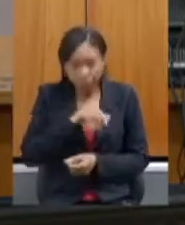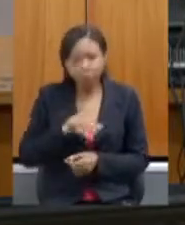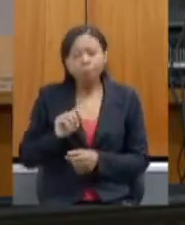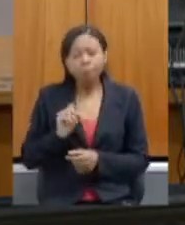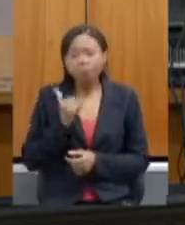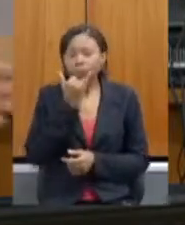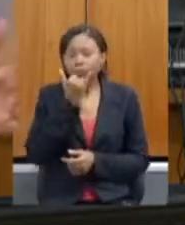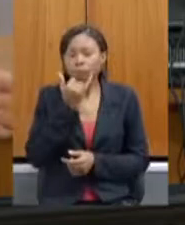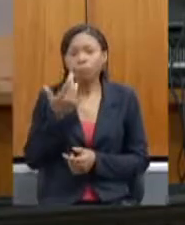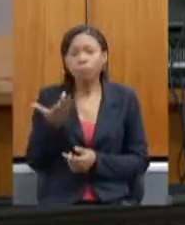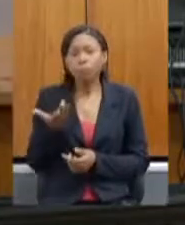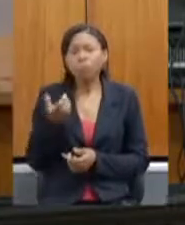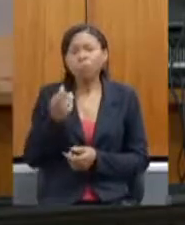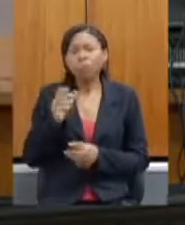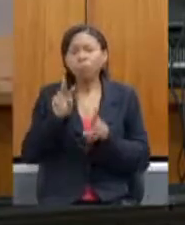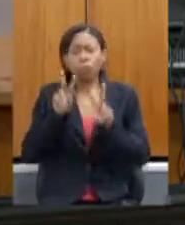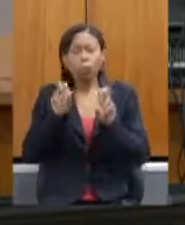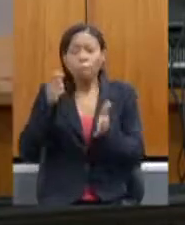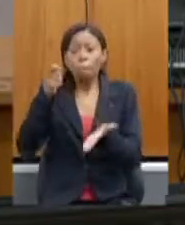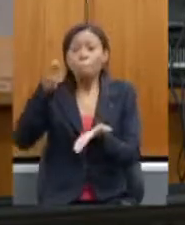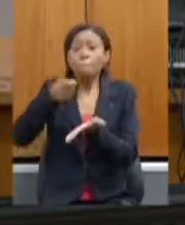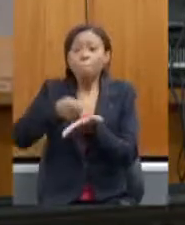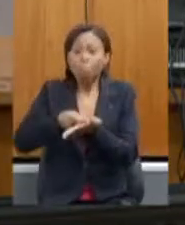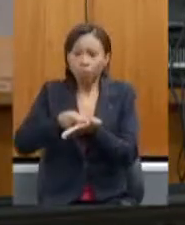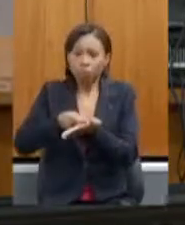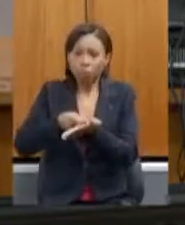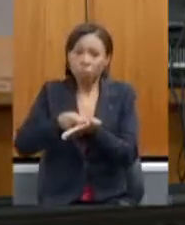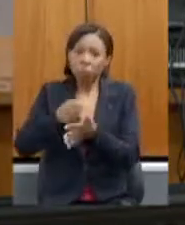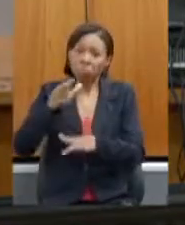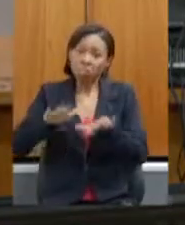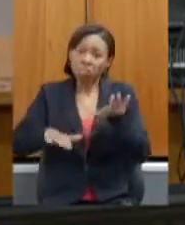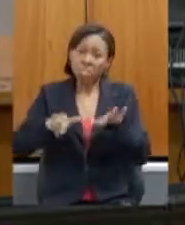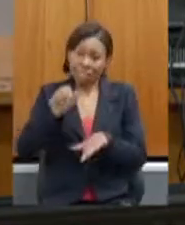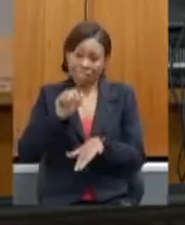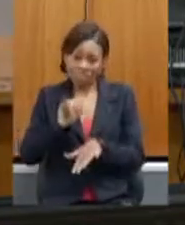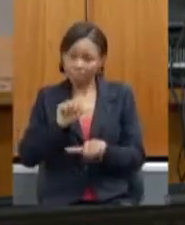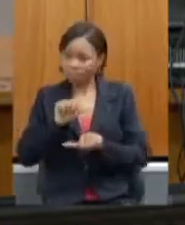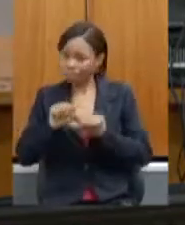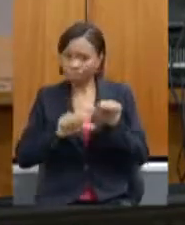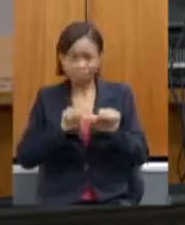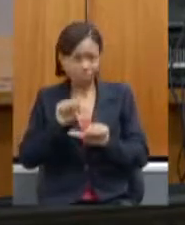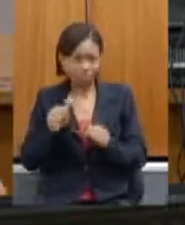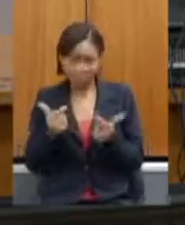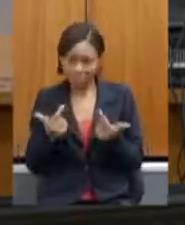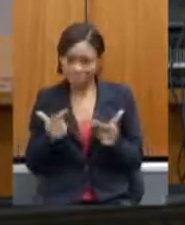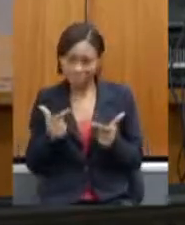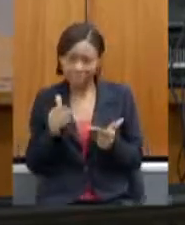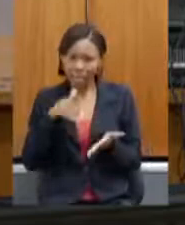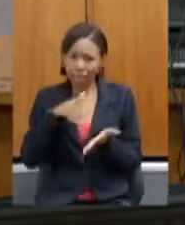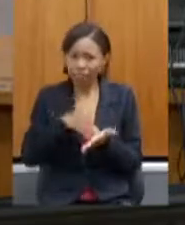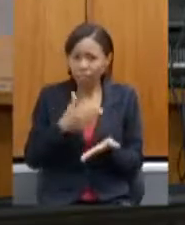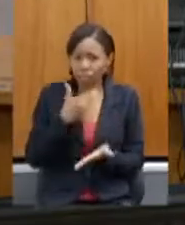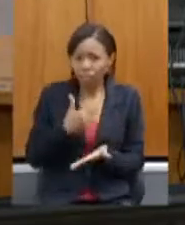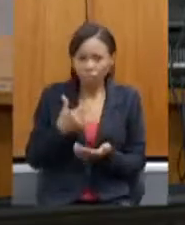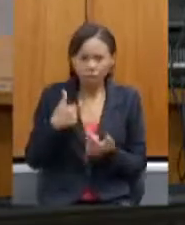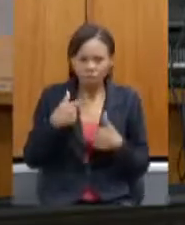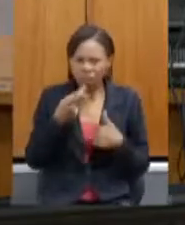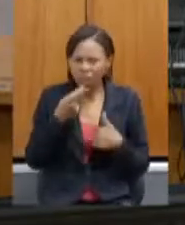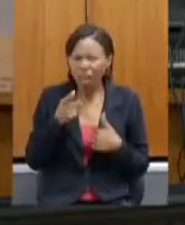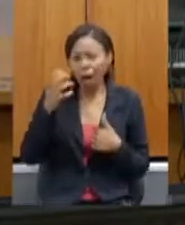história, que se não mudarmos daqui até dezembro, e eu não aceito que se coloque a culpa na pandemia,